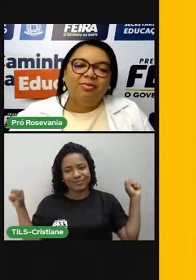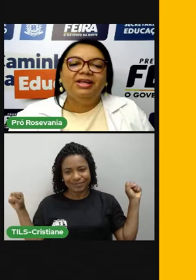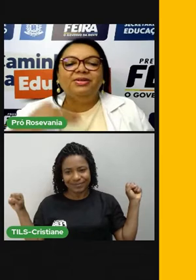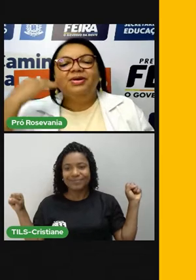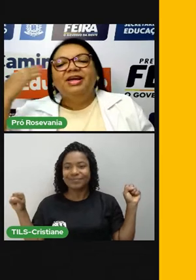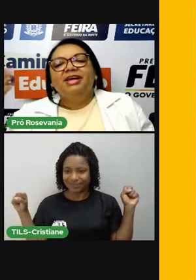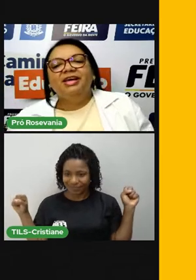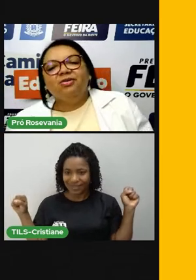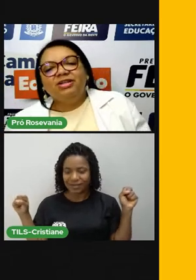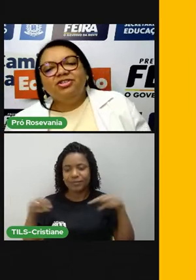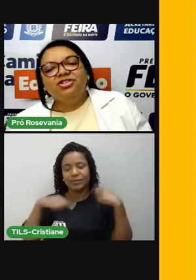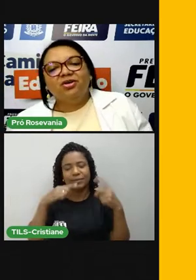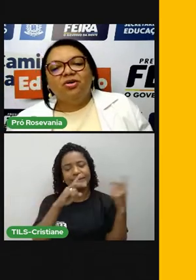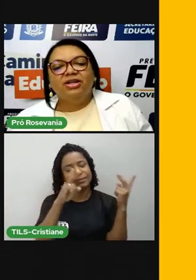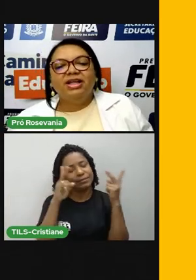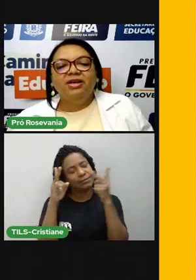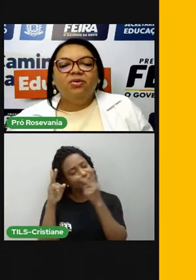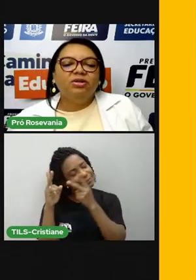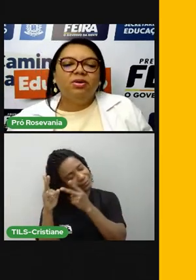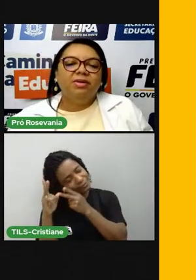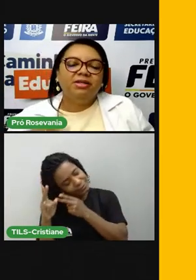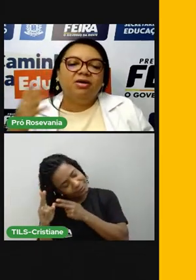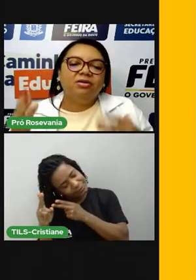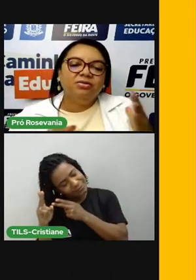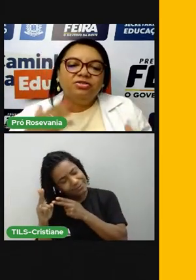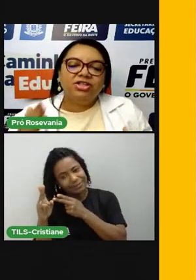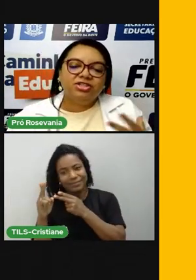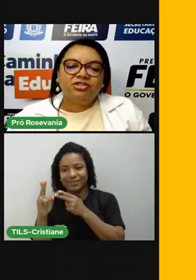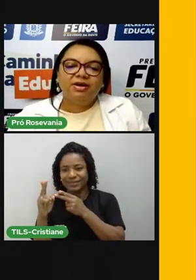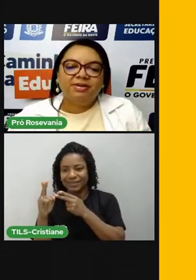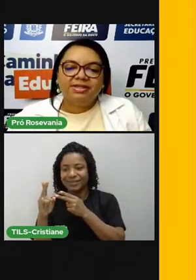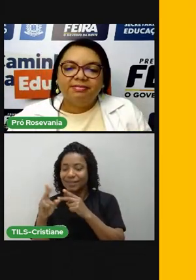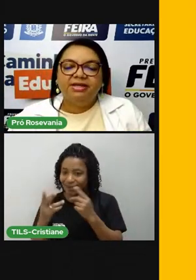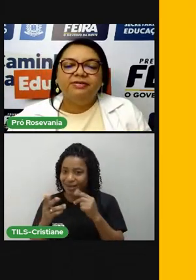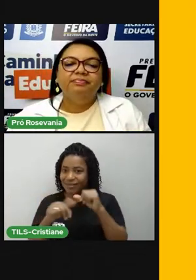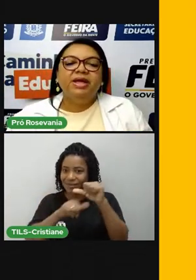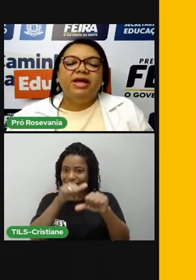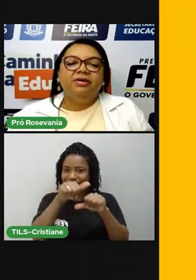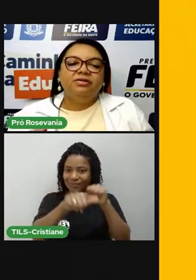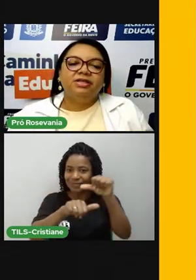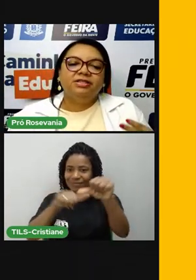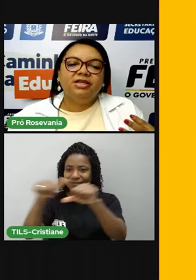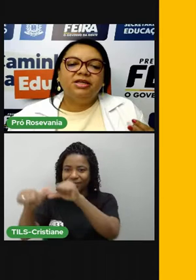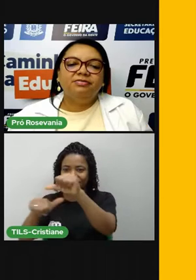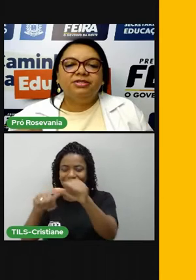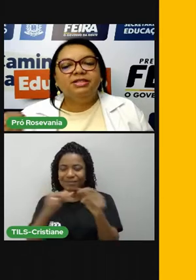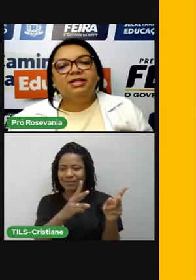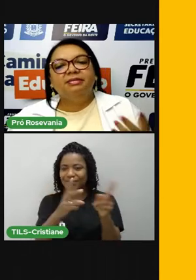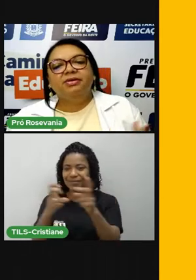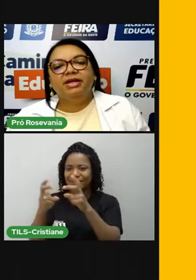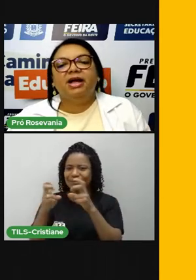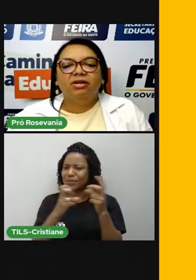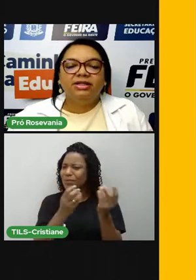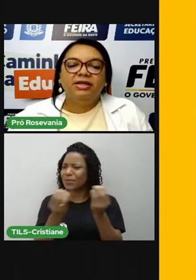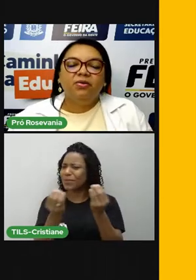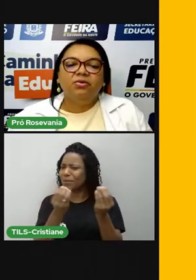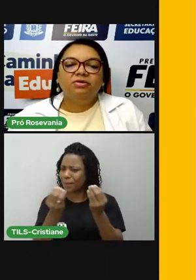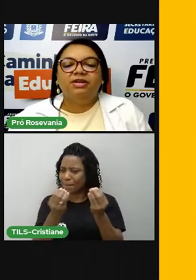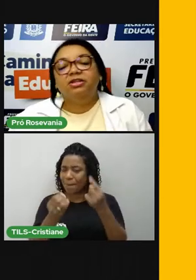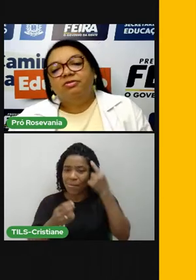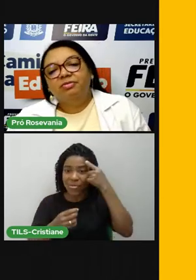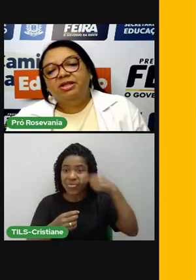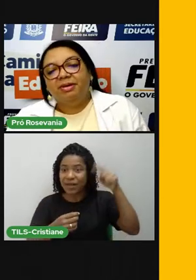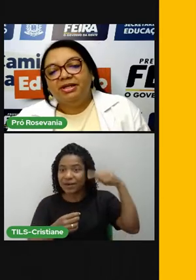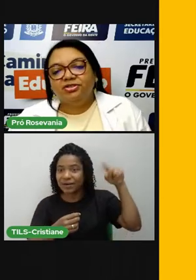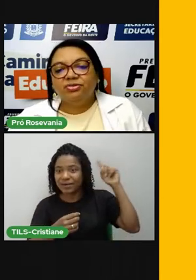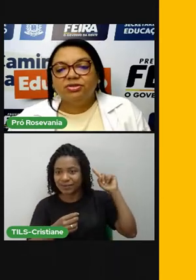a gente está num momento, e quando a gente acorda, está em outro momento. E ao longo do dia, a gente vai percebendo. Eu não sei se vocês lembram, né, da aula anterior,